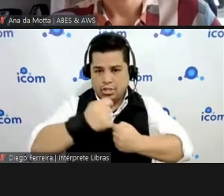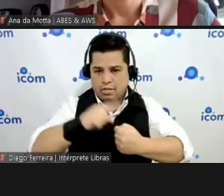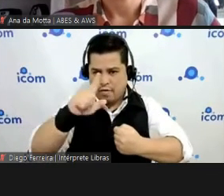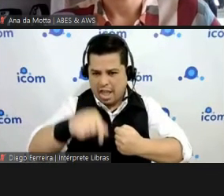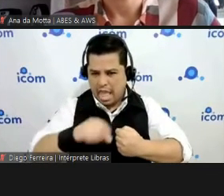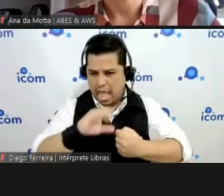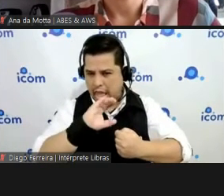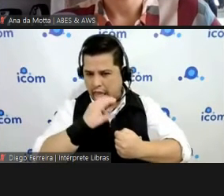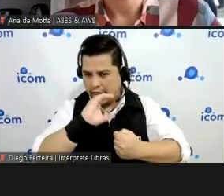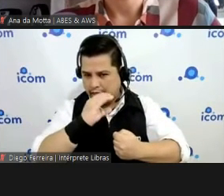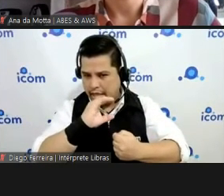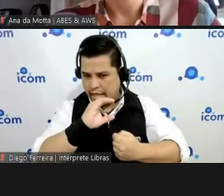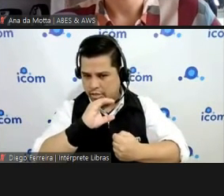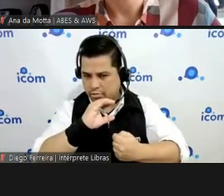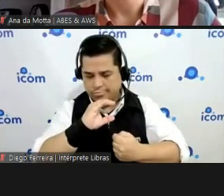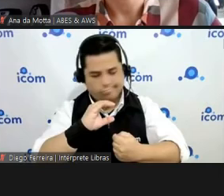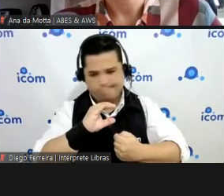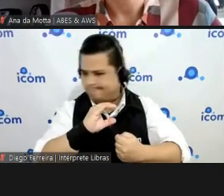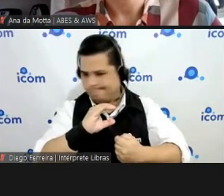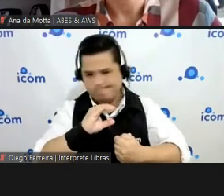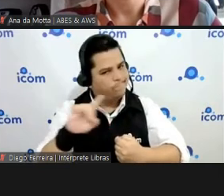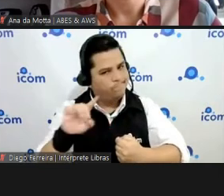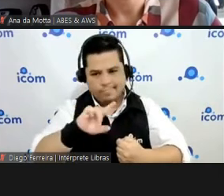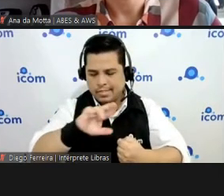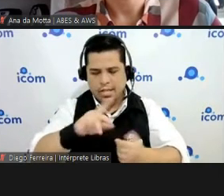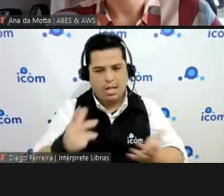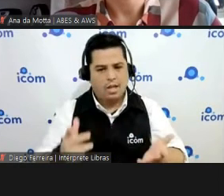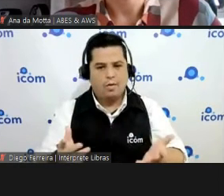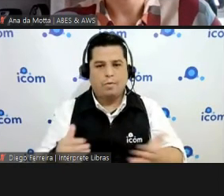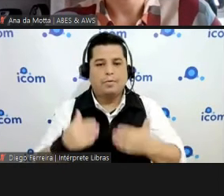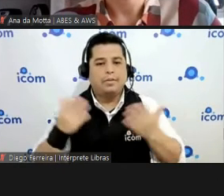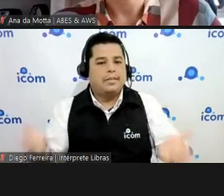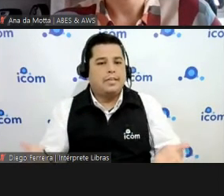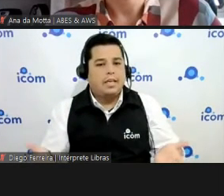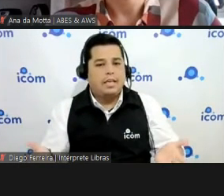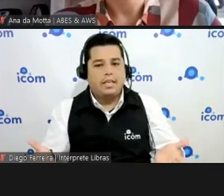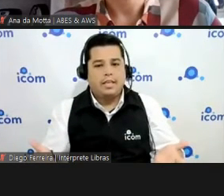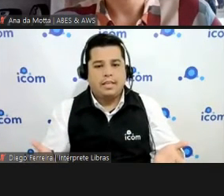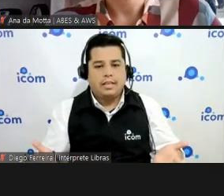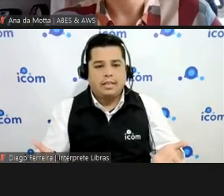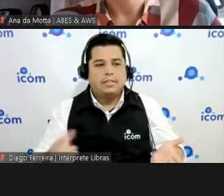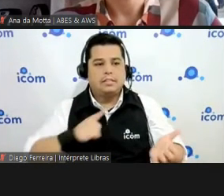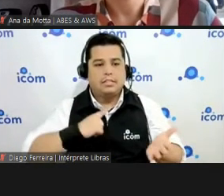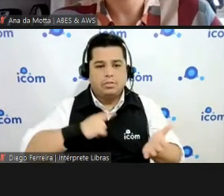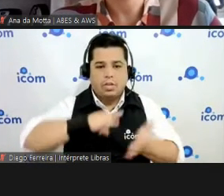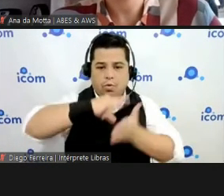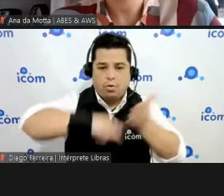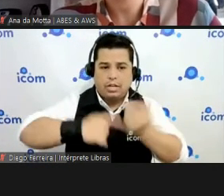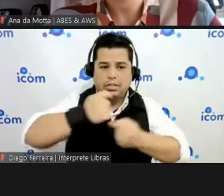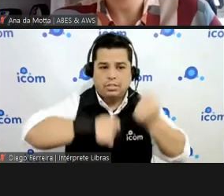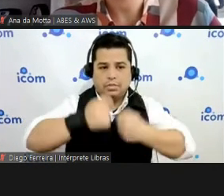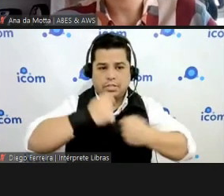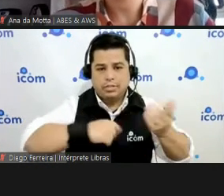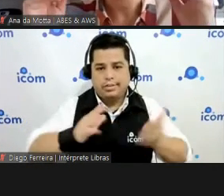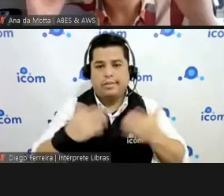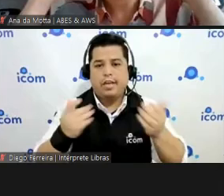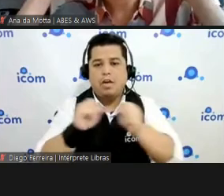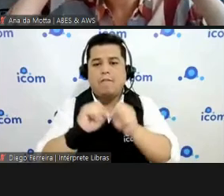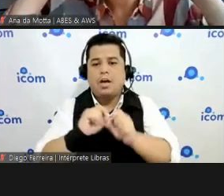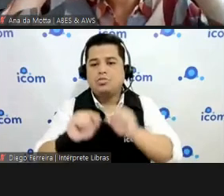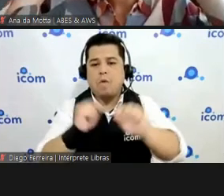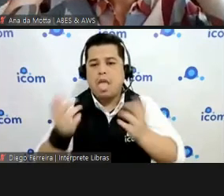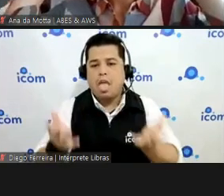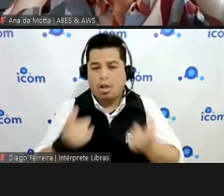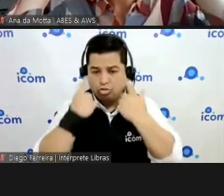fazer um factoring para resolver esse problema não faz o que chora não gente vamos pensar o a gente pode fazer